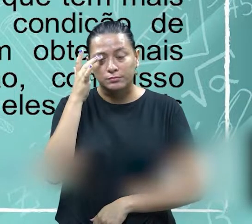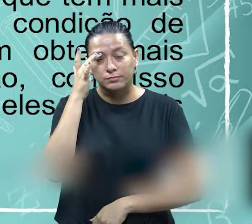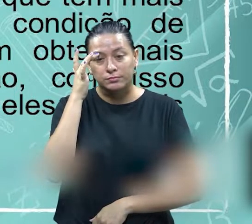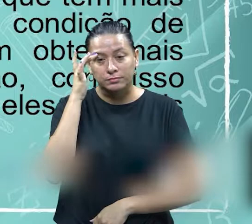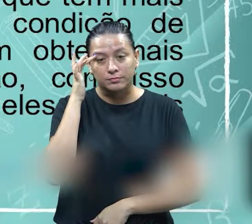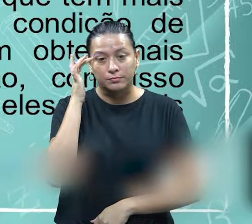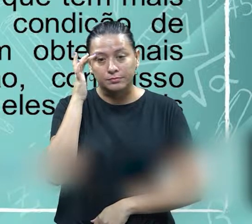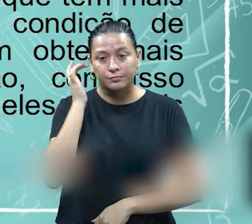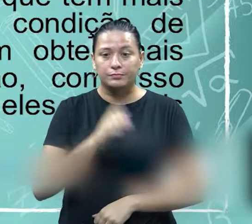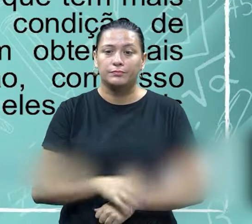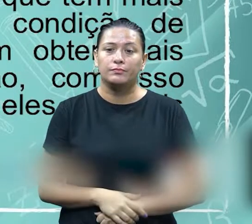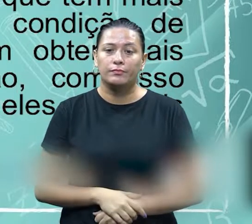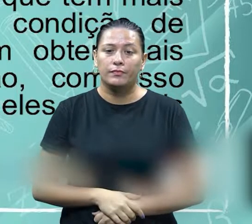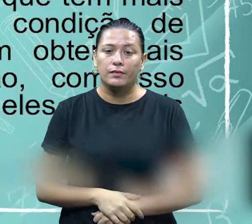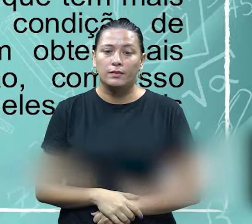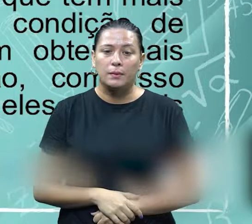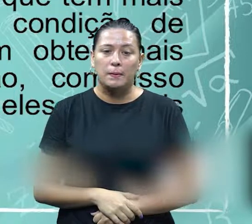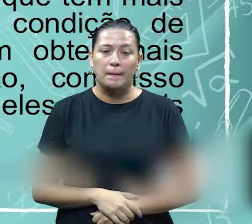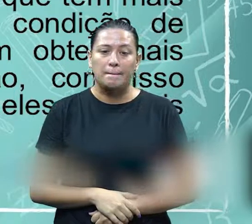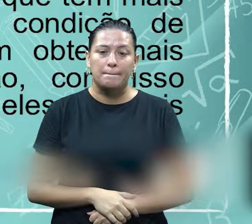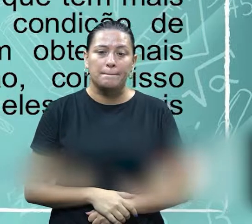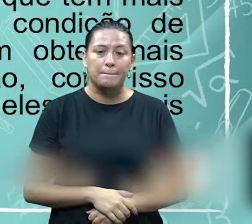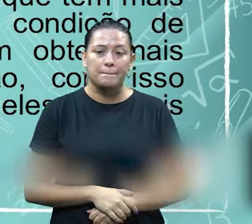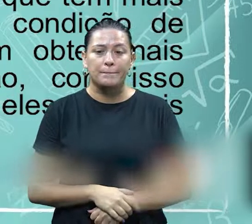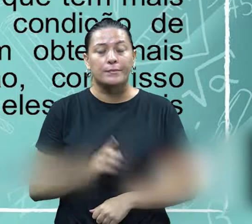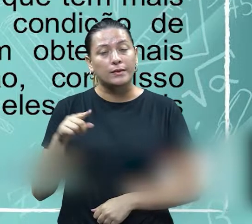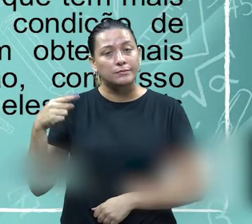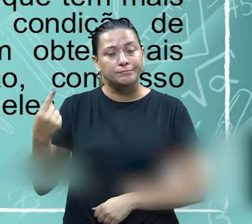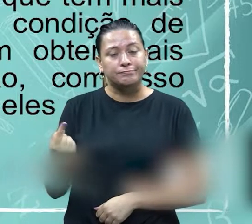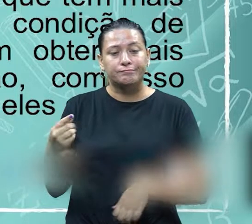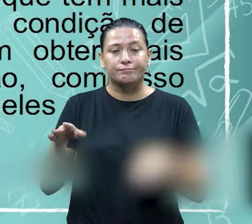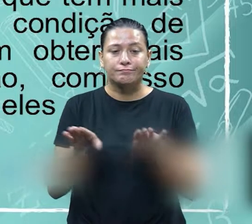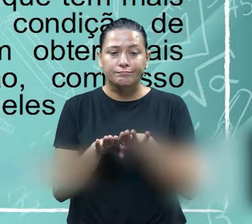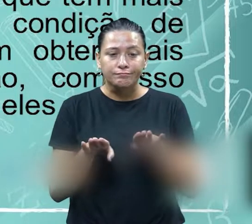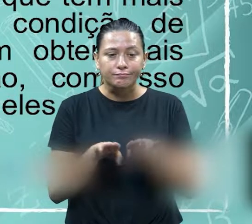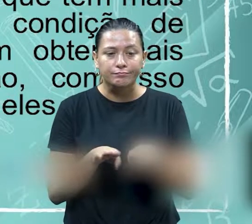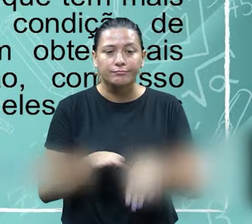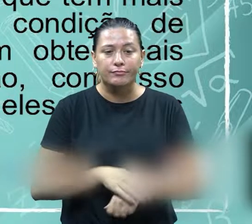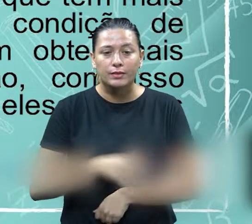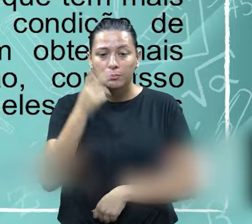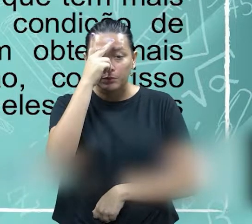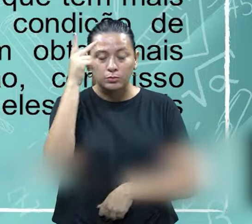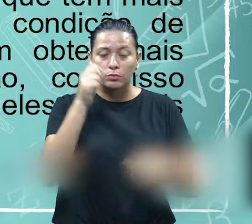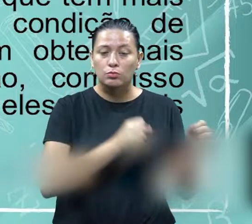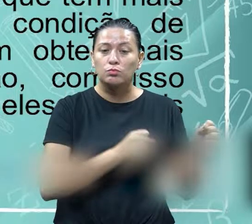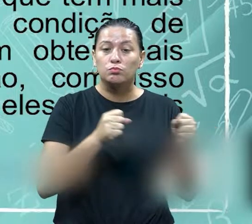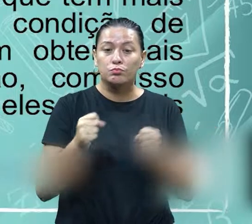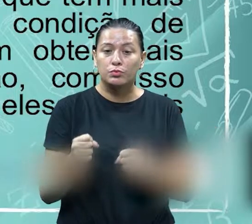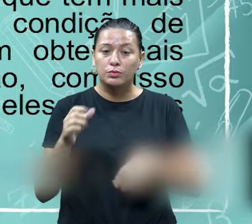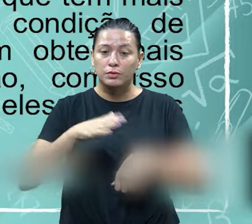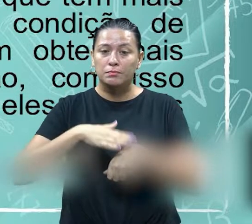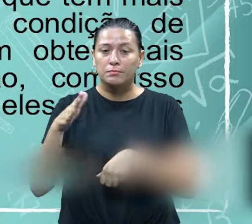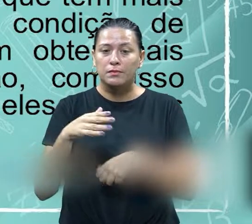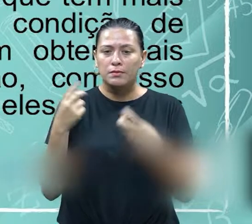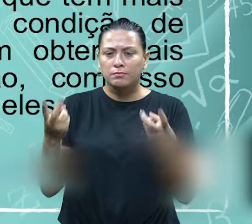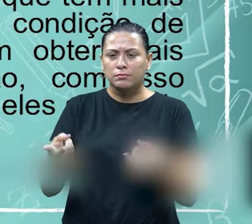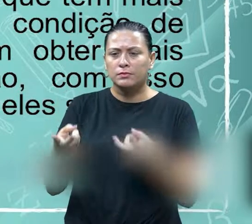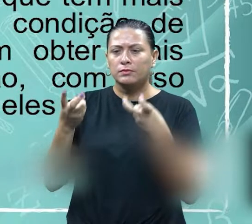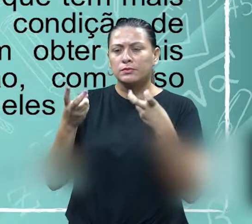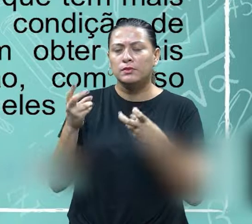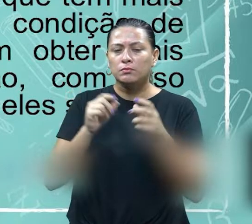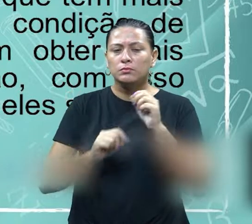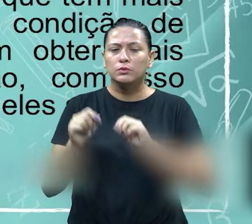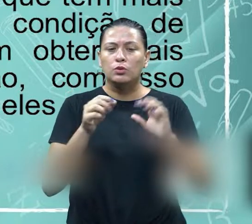com mais poder por outro lado aquele que tem mais poder evidencia ampliar